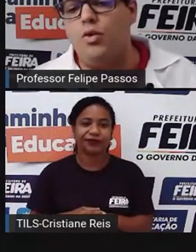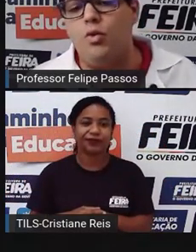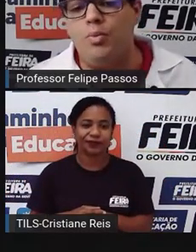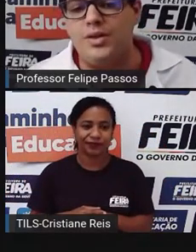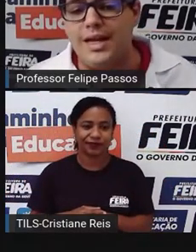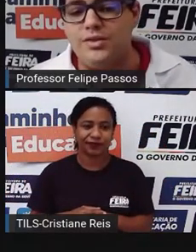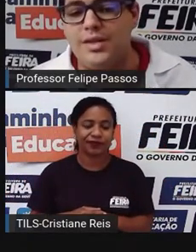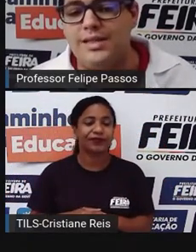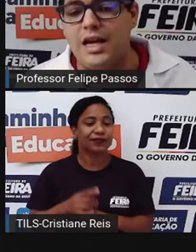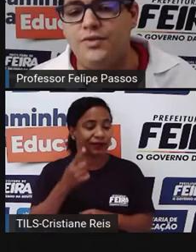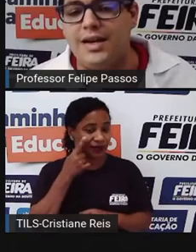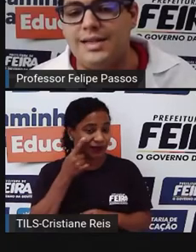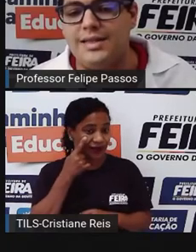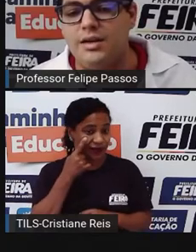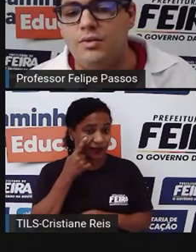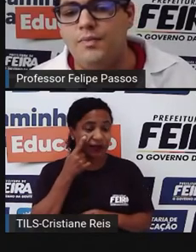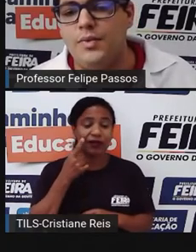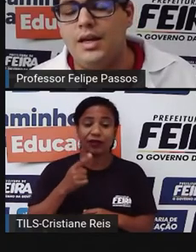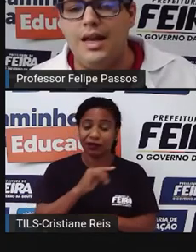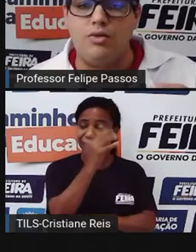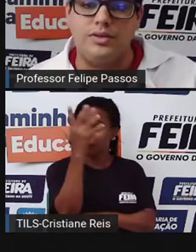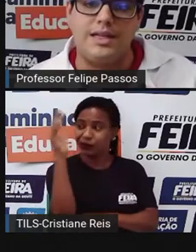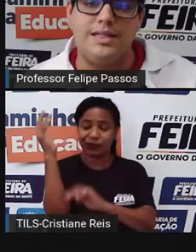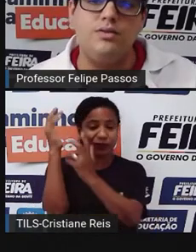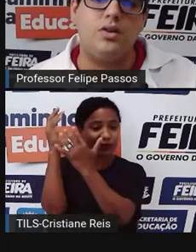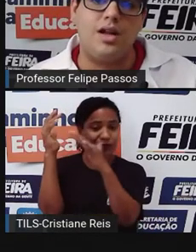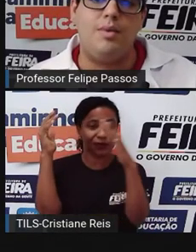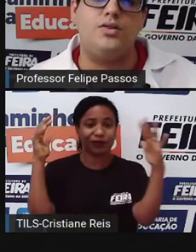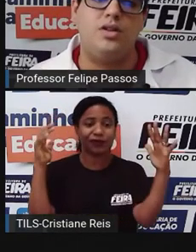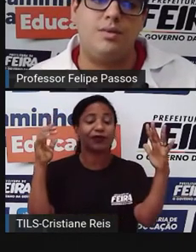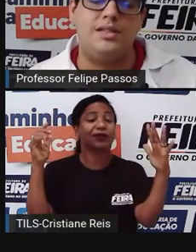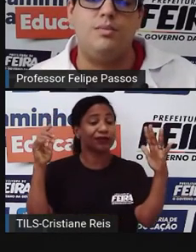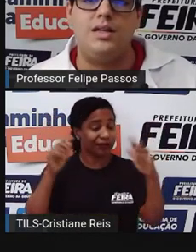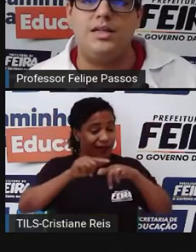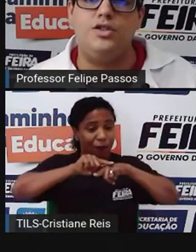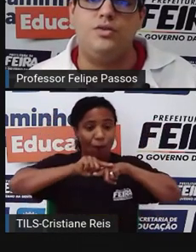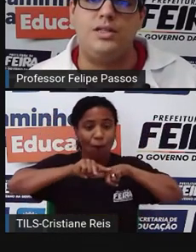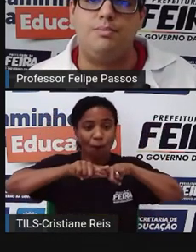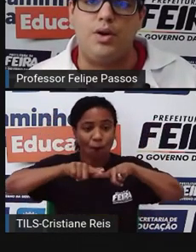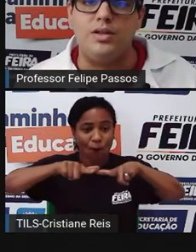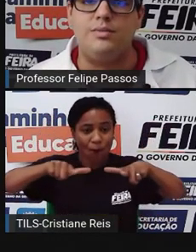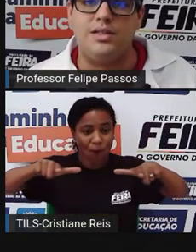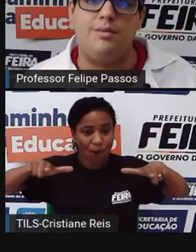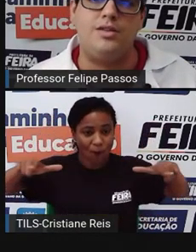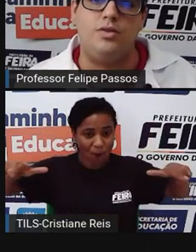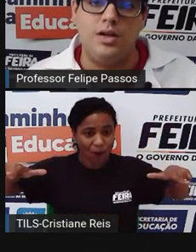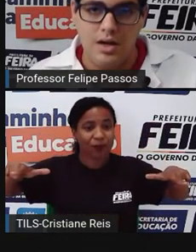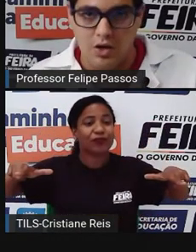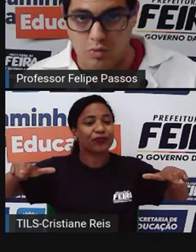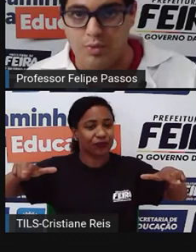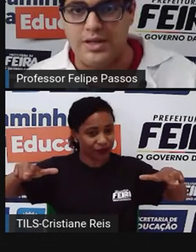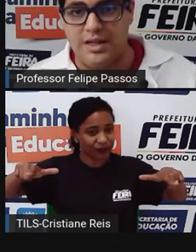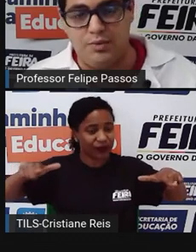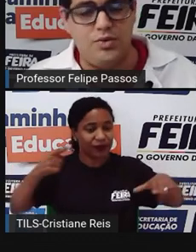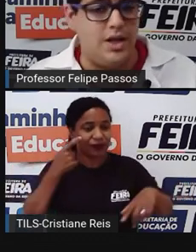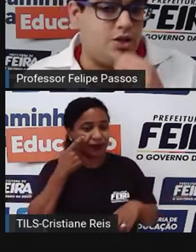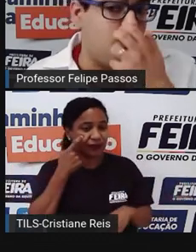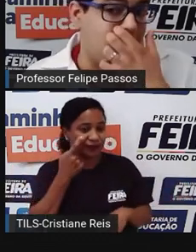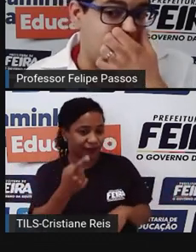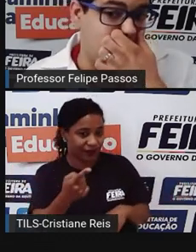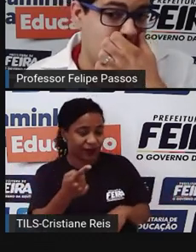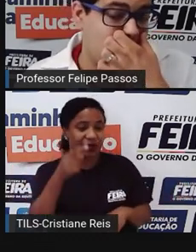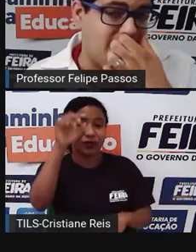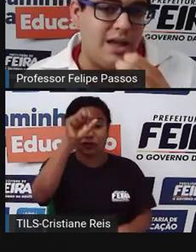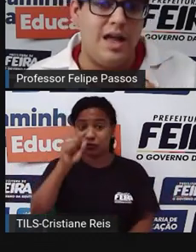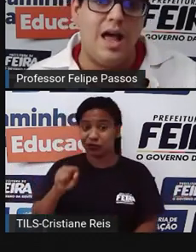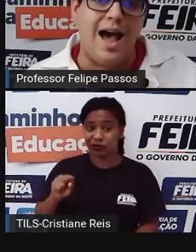O processo de desertificação acontece não só na Amazônia, mas também nas regiões próximas da Amazônia, como por exemplo o sudeste